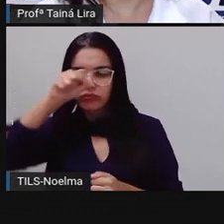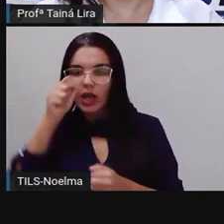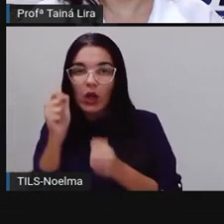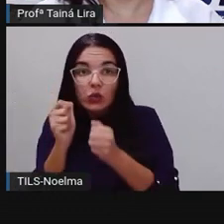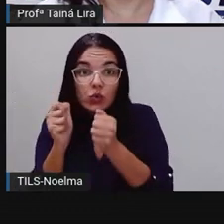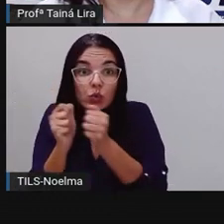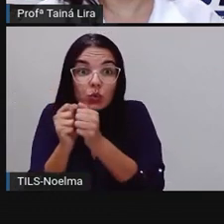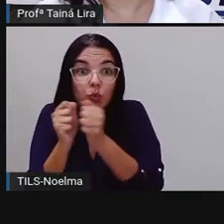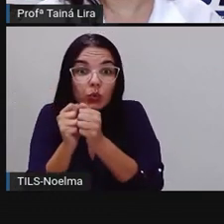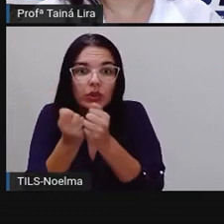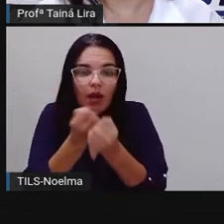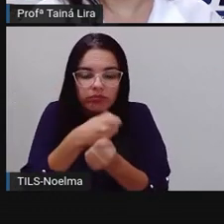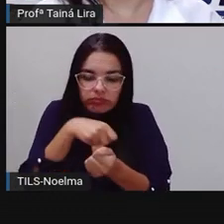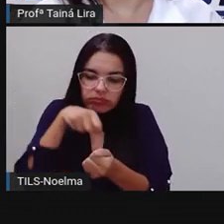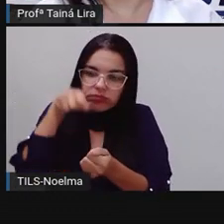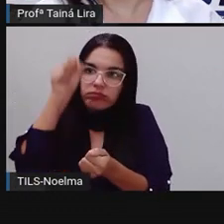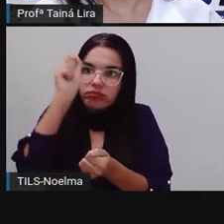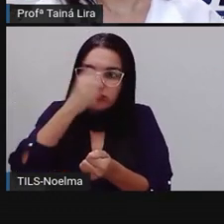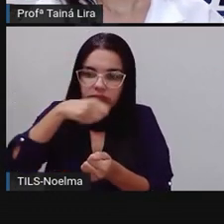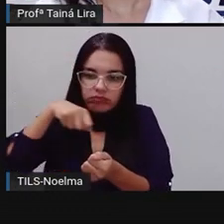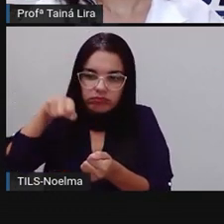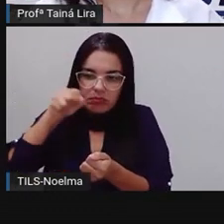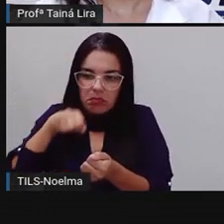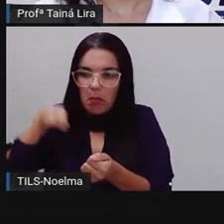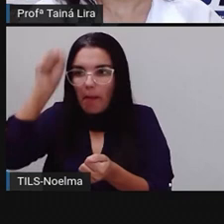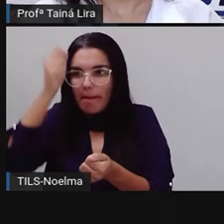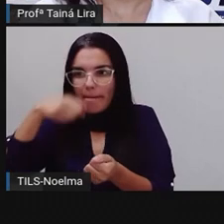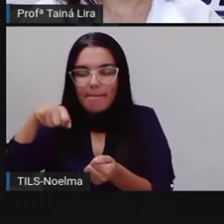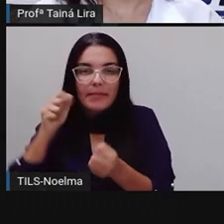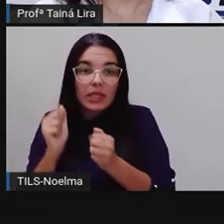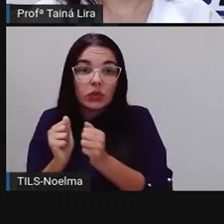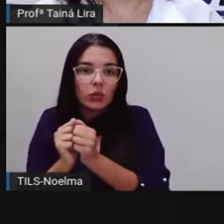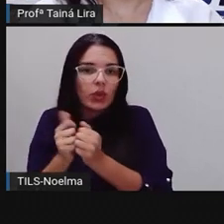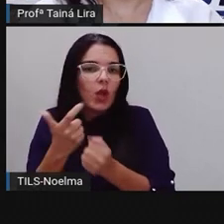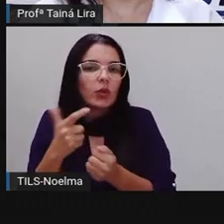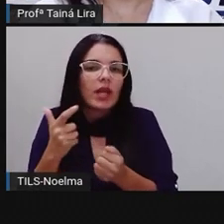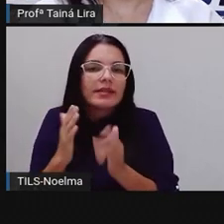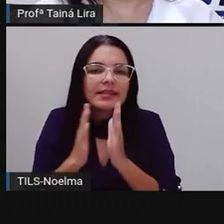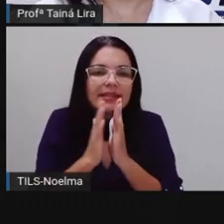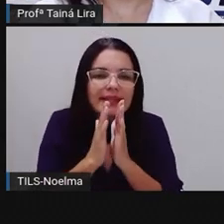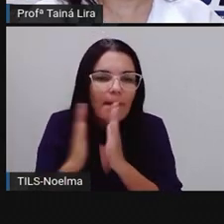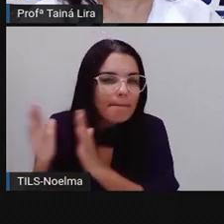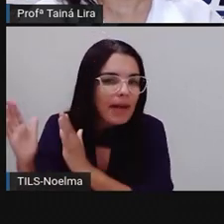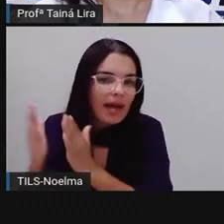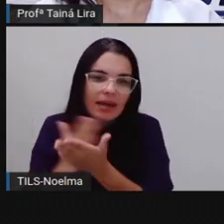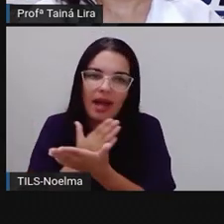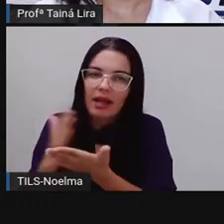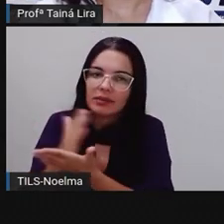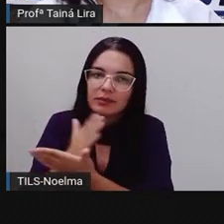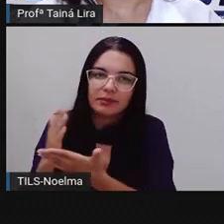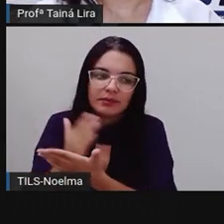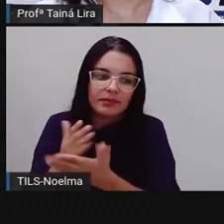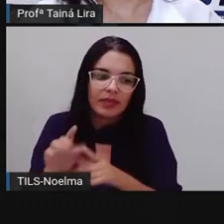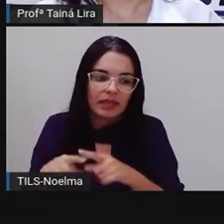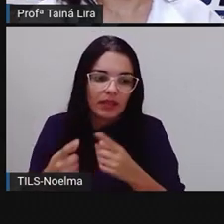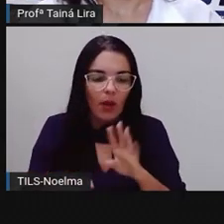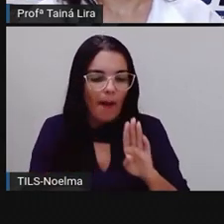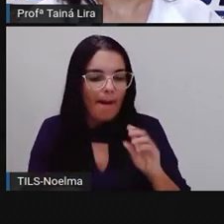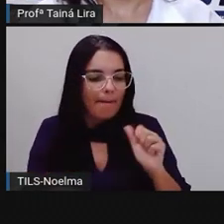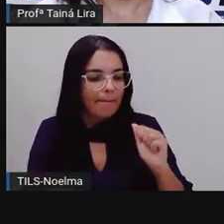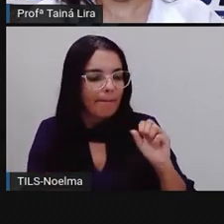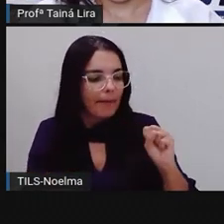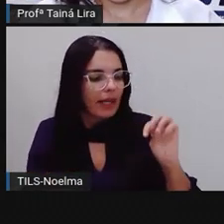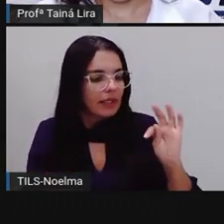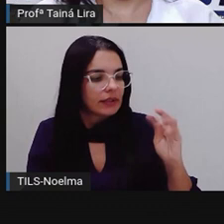eu já puxei aqui e escrevi outra letra. Diferente aqui, ó, da bastão, certo? Onde eu